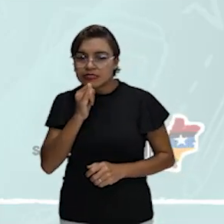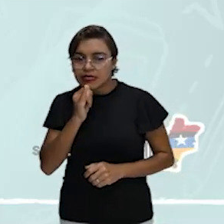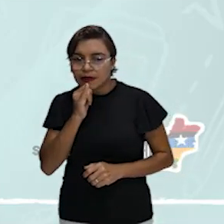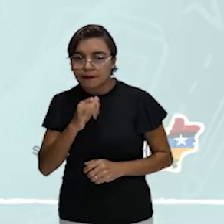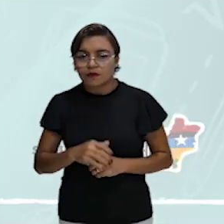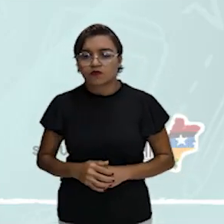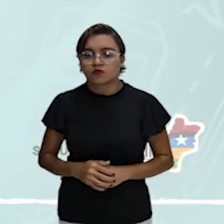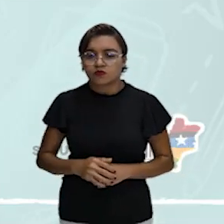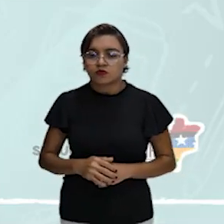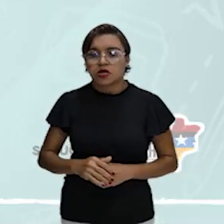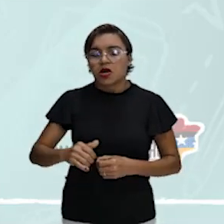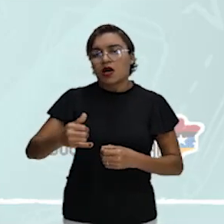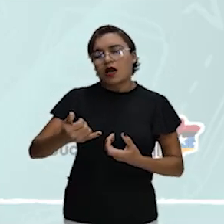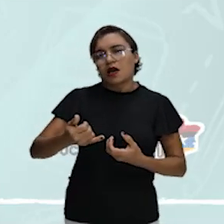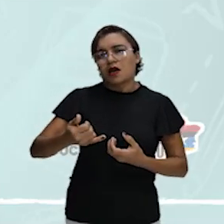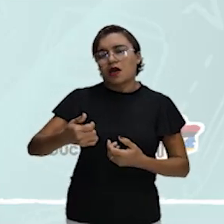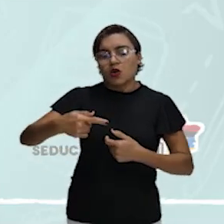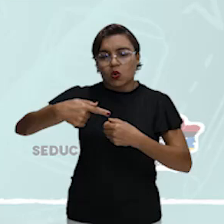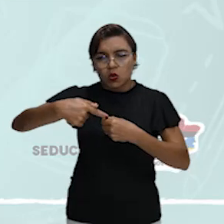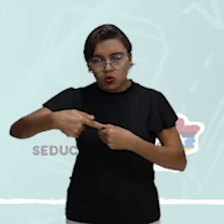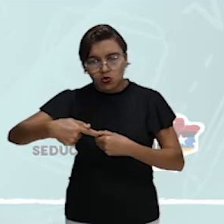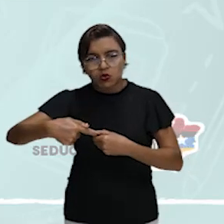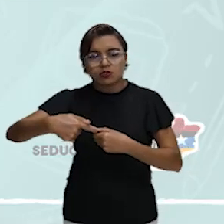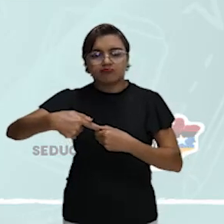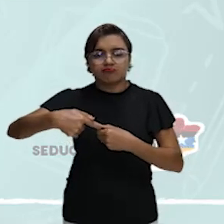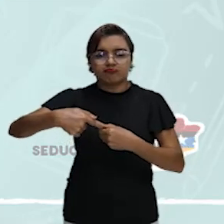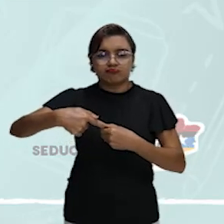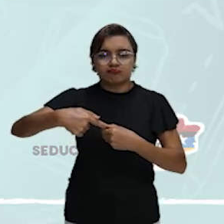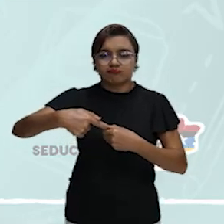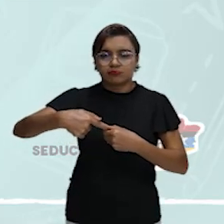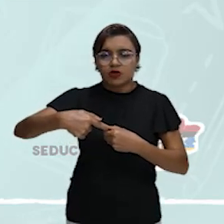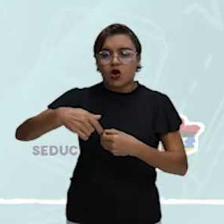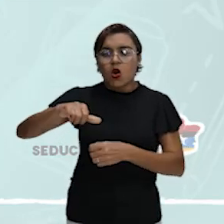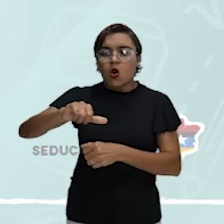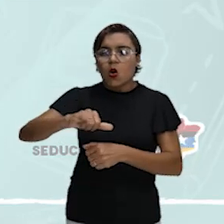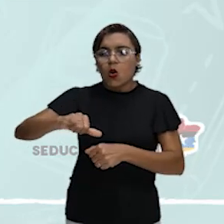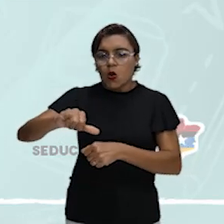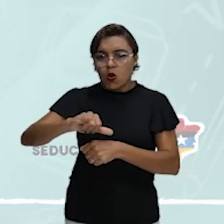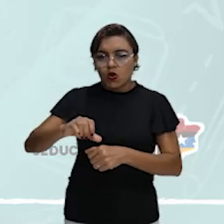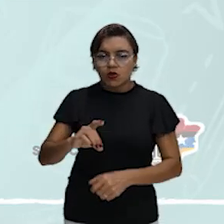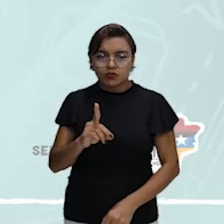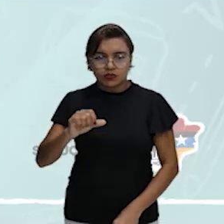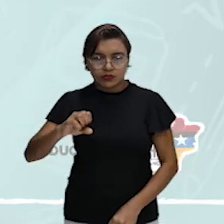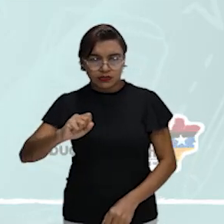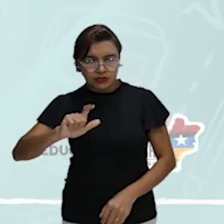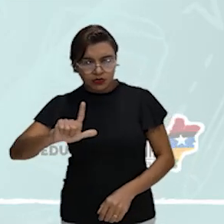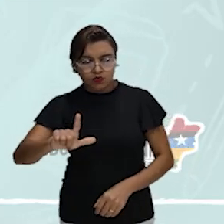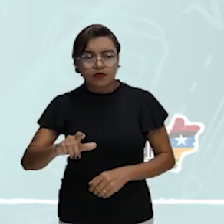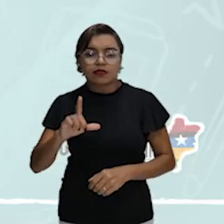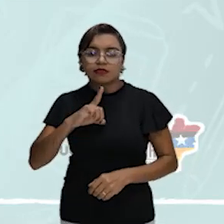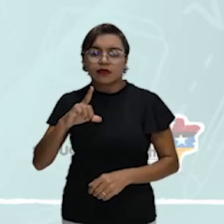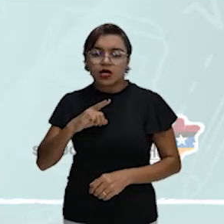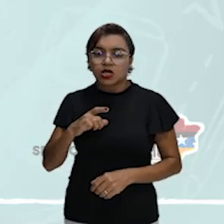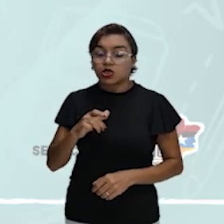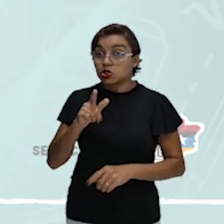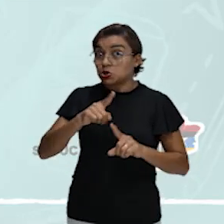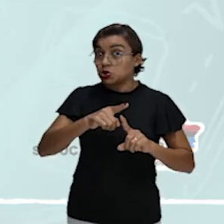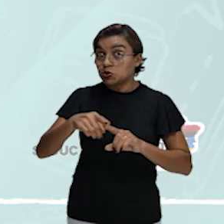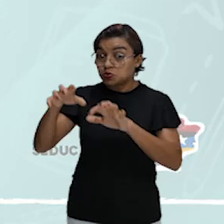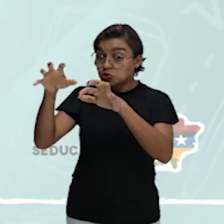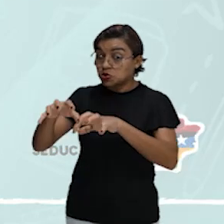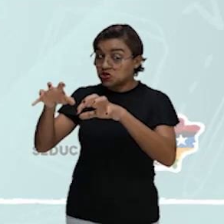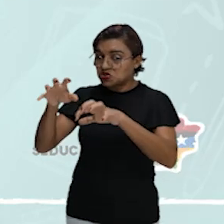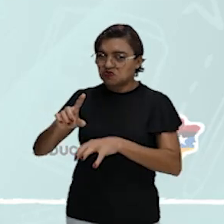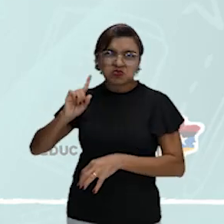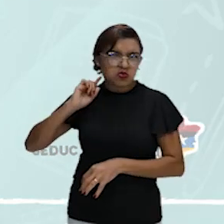fósseis, gasolina, óleo diesel. Esse tipo de chuva é carregado de poluentes.